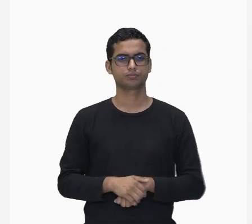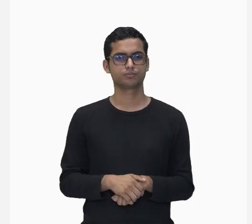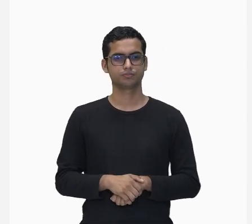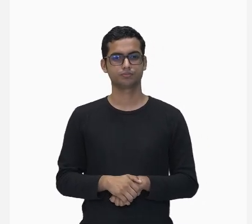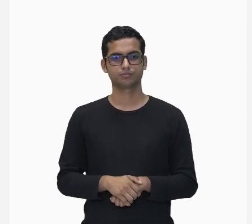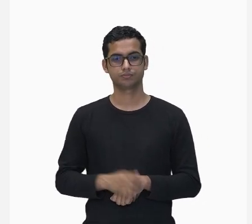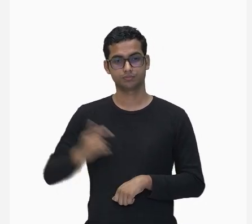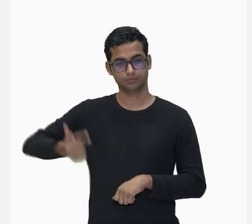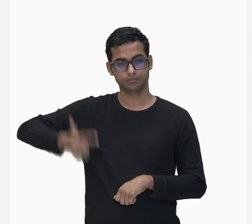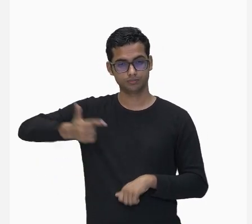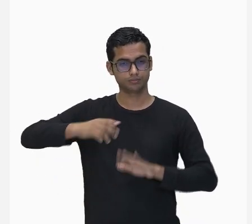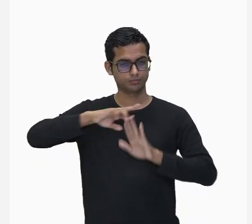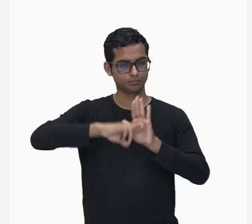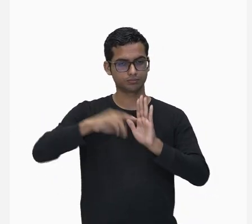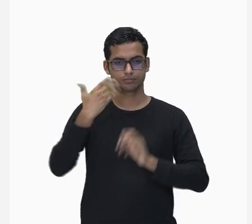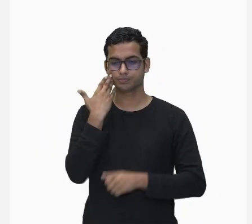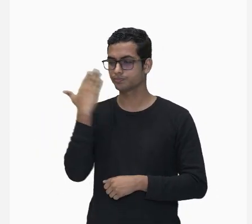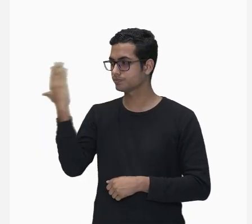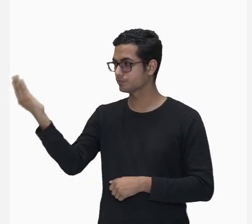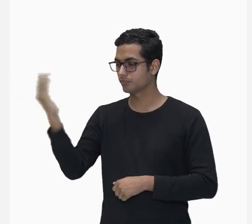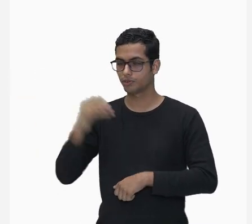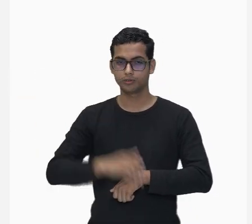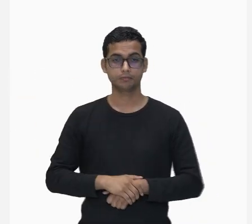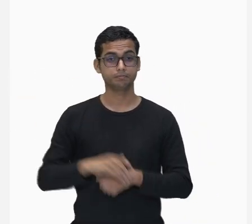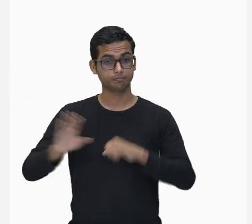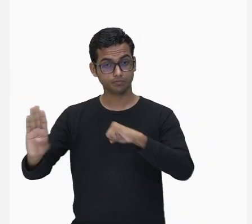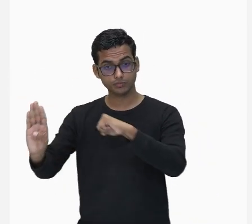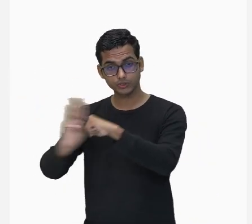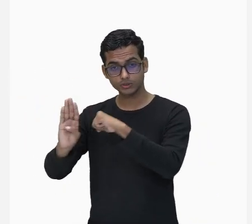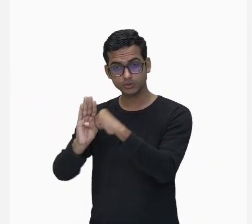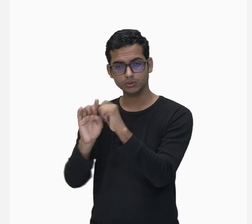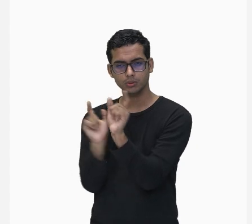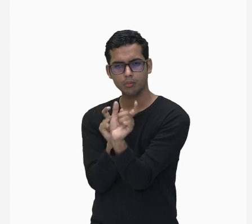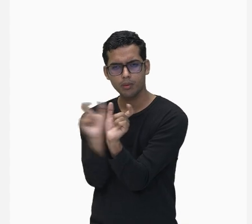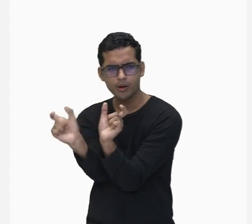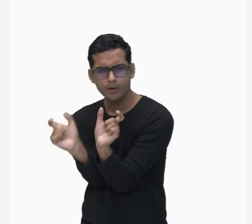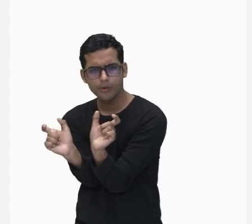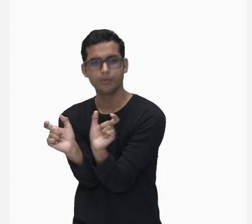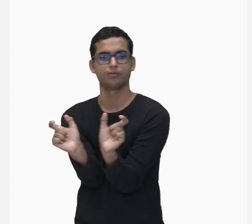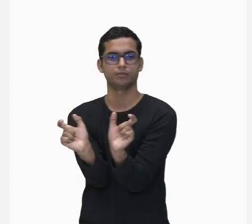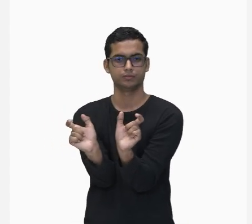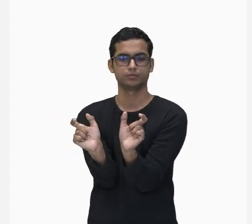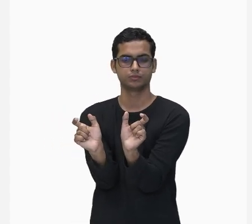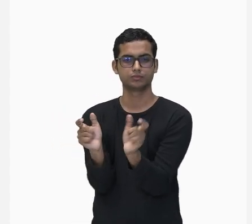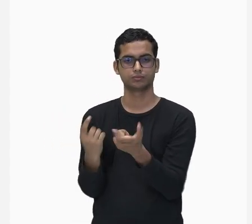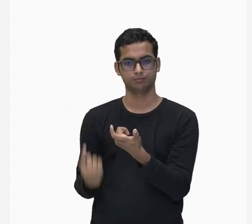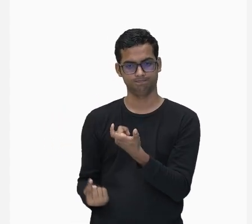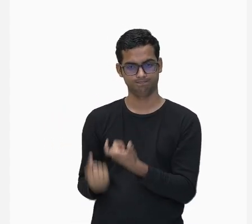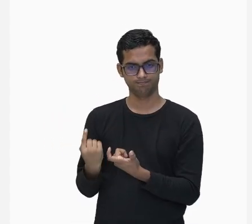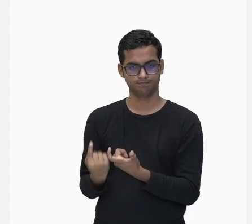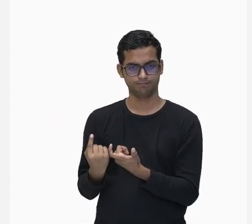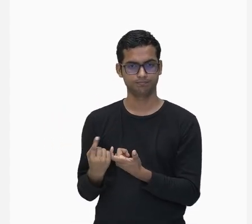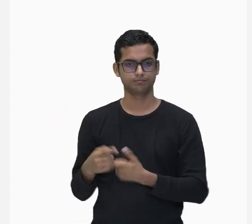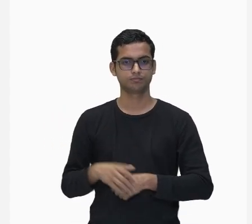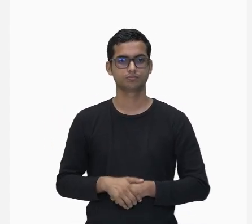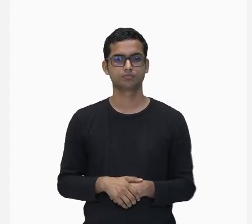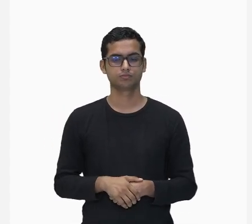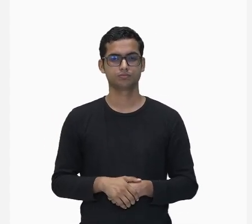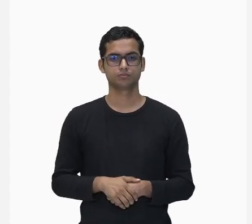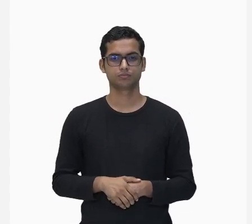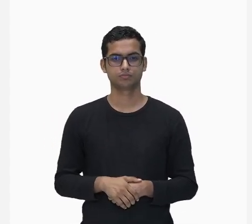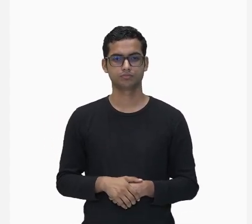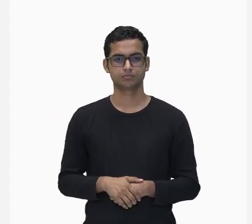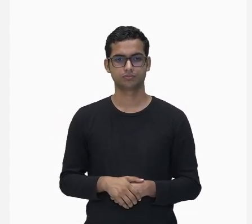Quando os substantivos estiverem no singular e